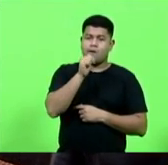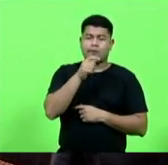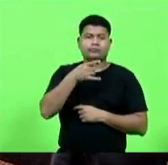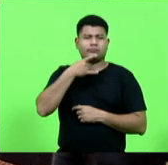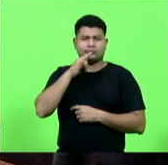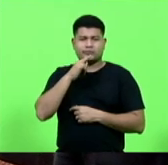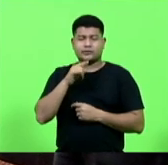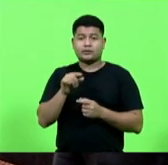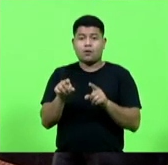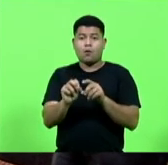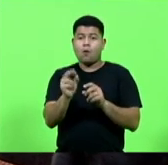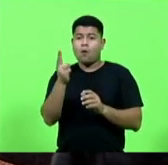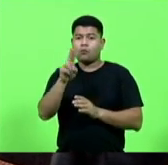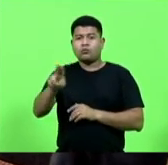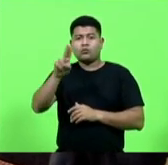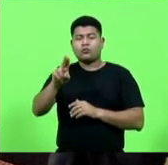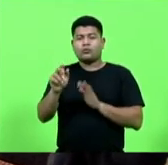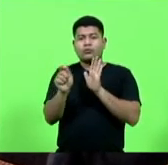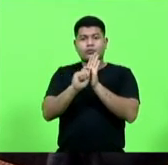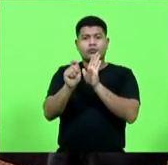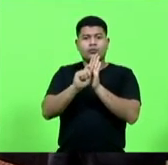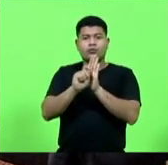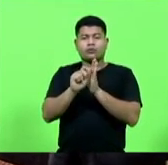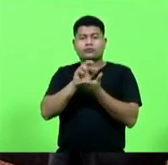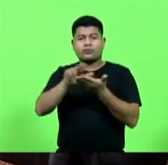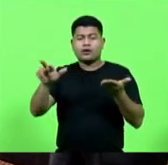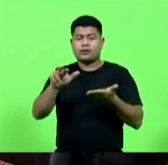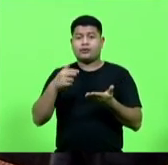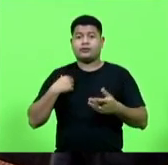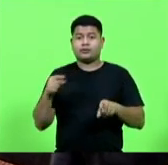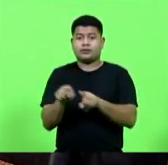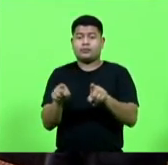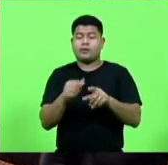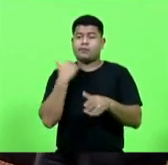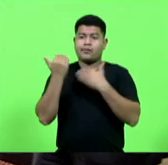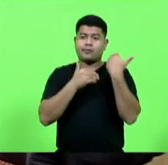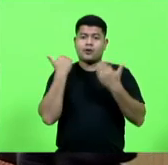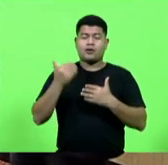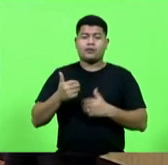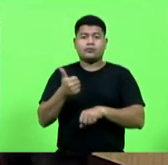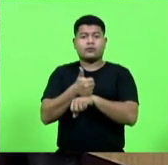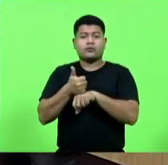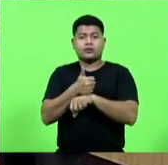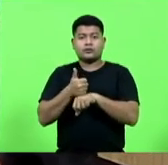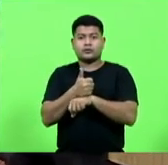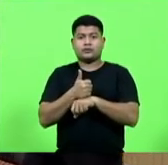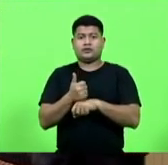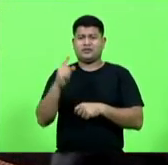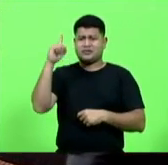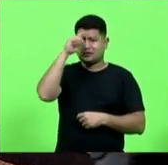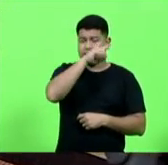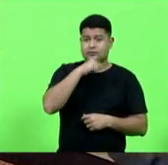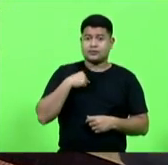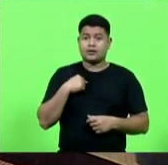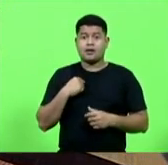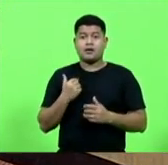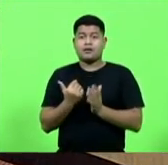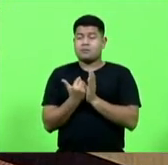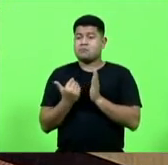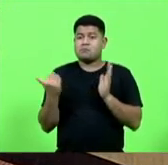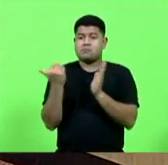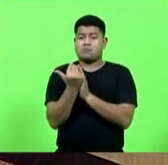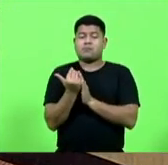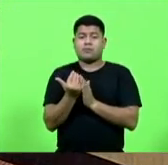drogas. Os homens também são os que mais morrem em profissões perigosas, difíceis, e os que ocupam as profissões